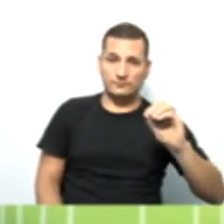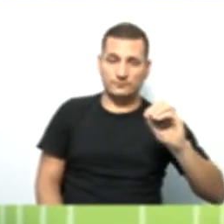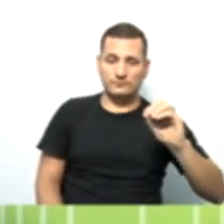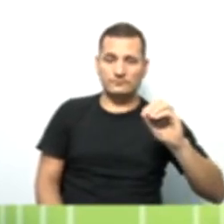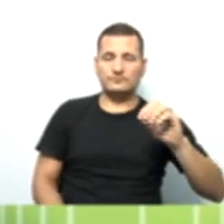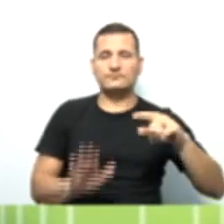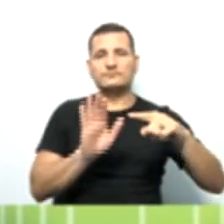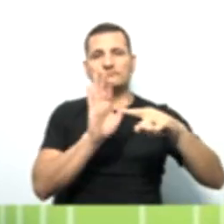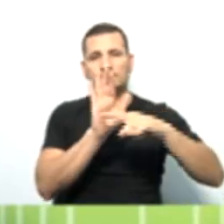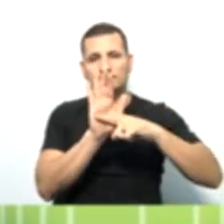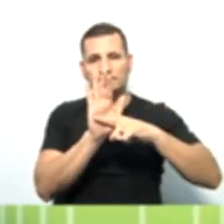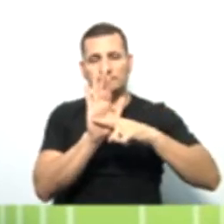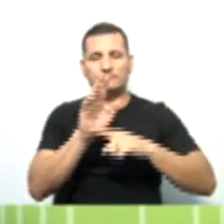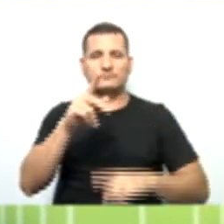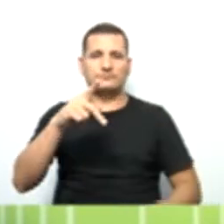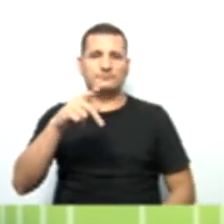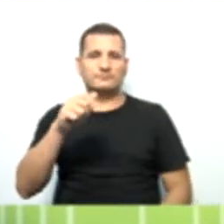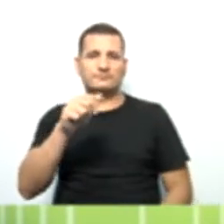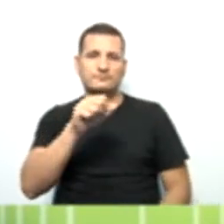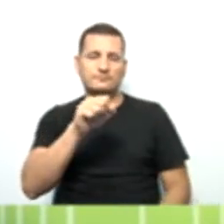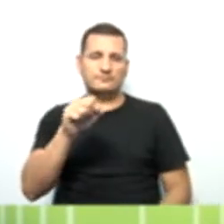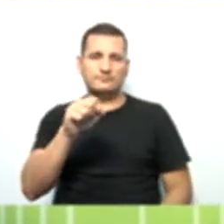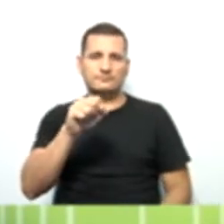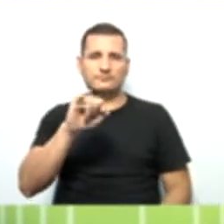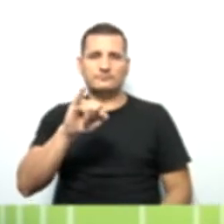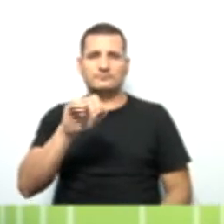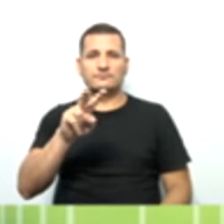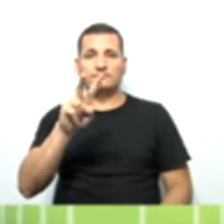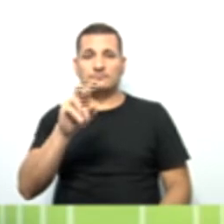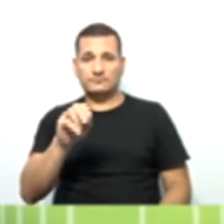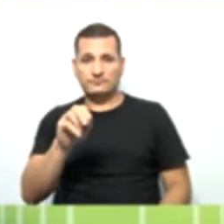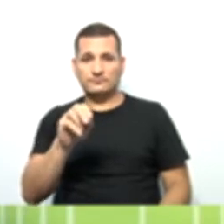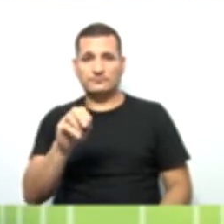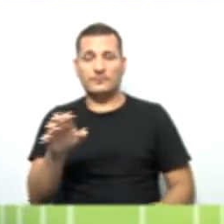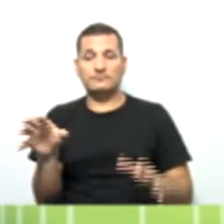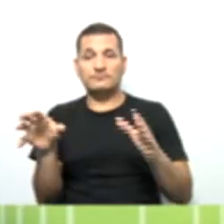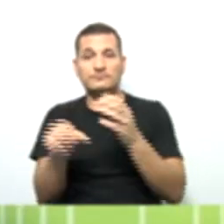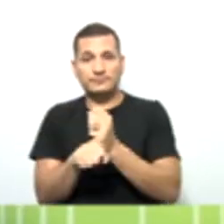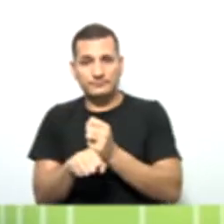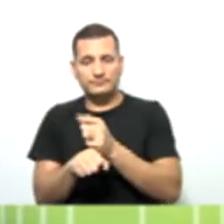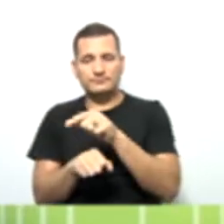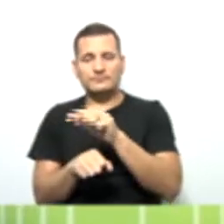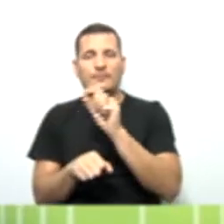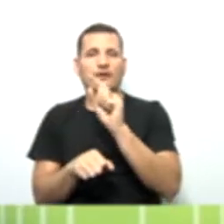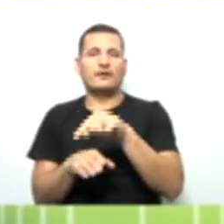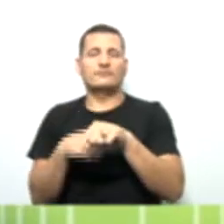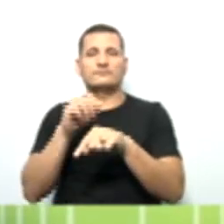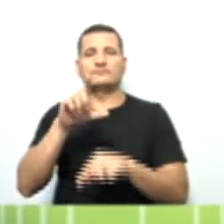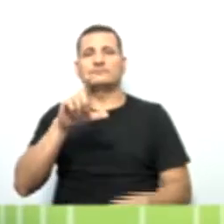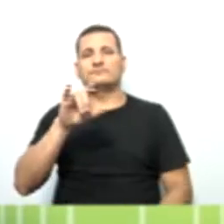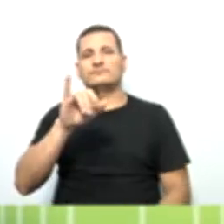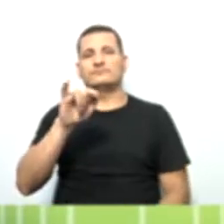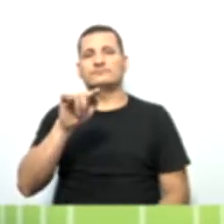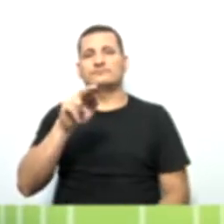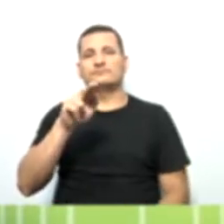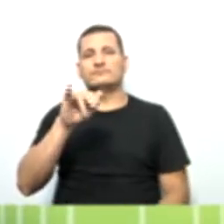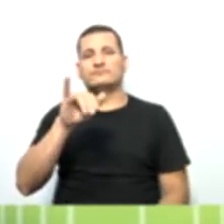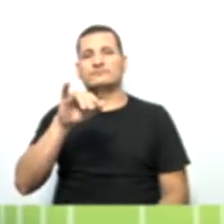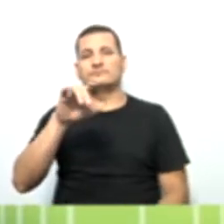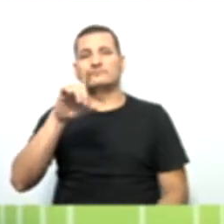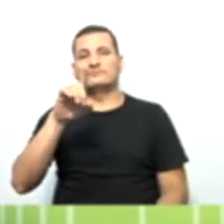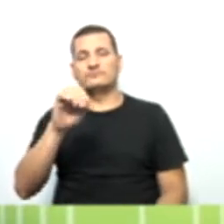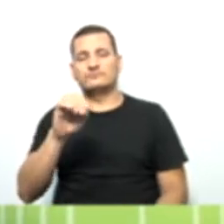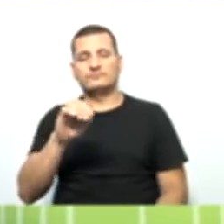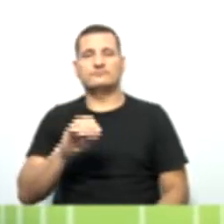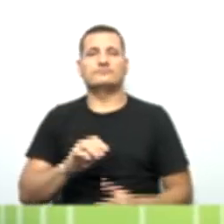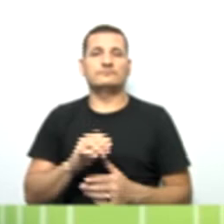contas do passivo, e aí você vai, vai ter um resultado, e isso é o que? É o patrimônio líquido, né? da